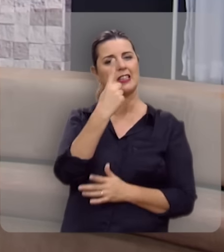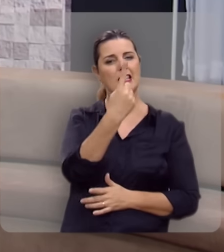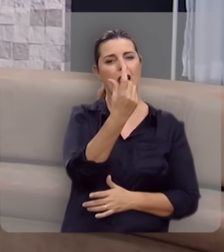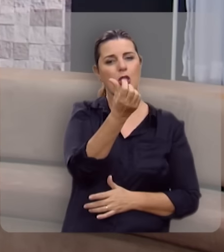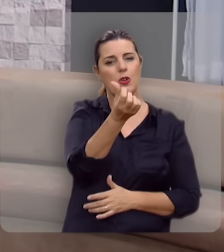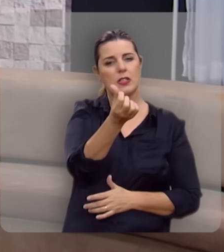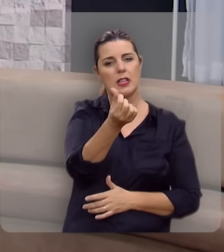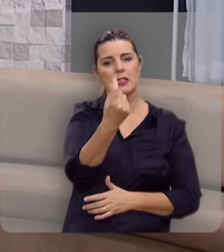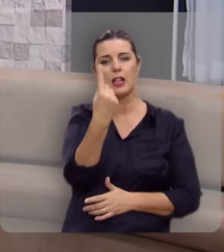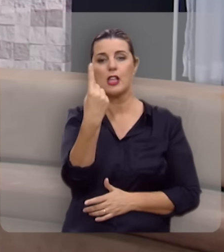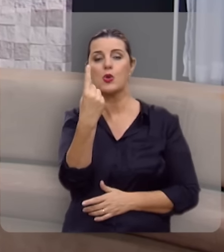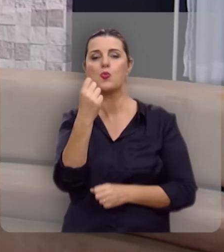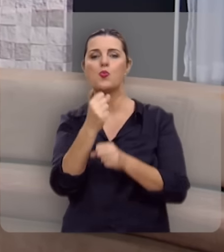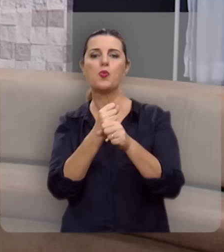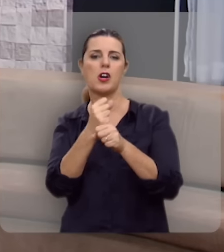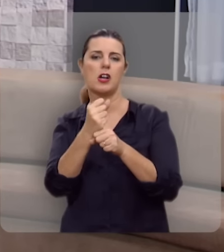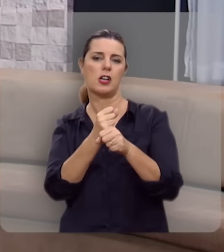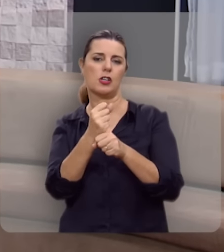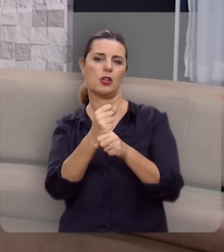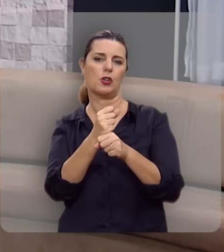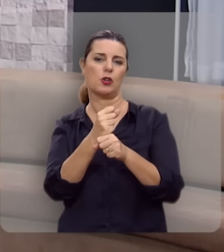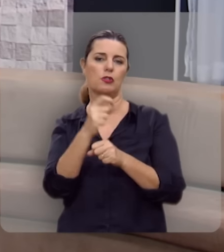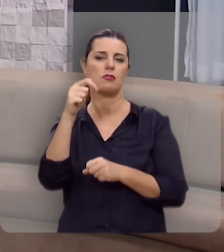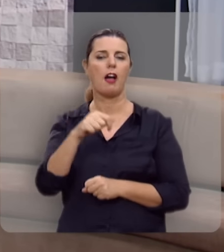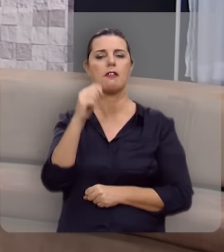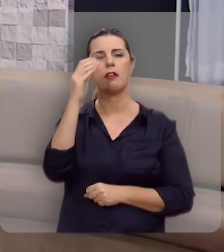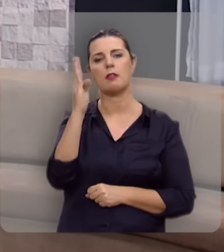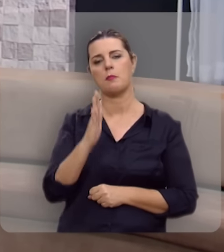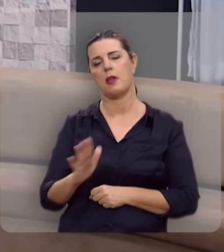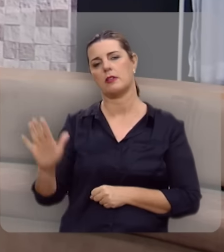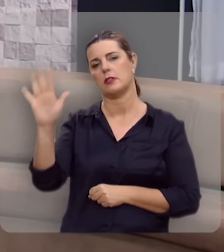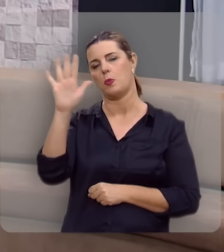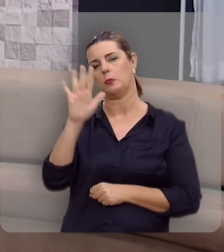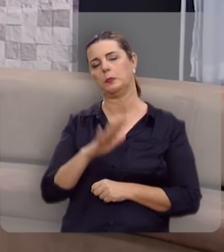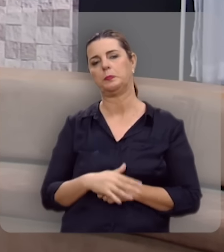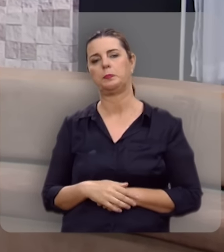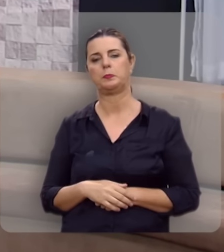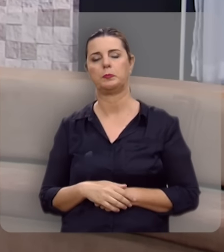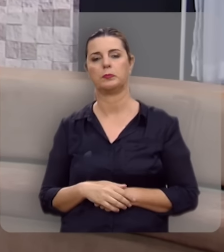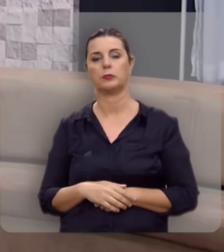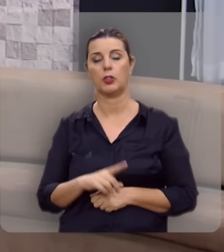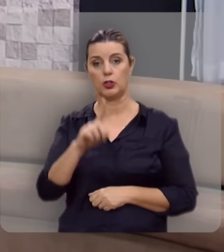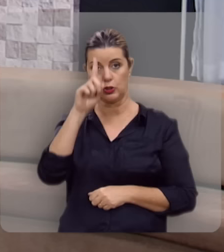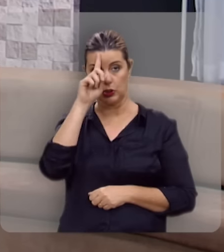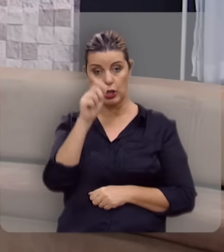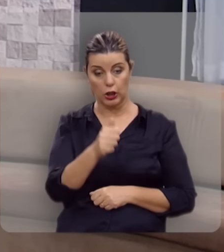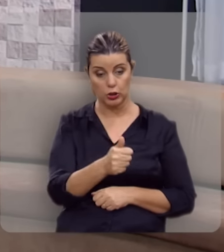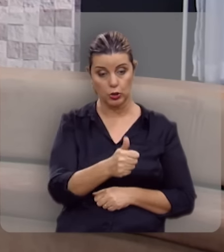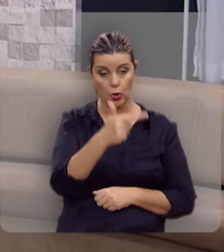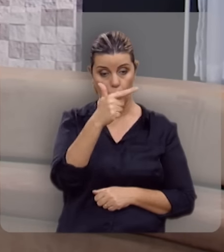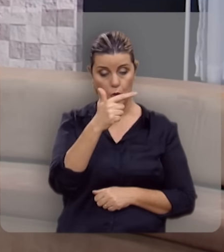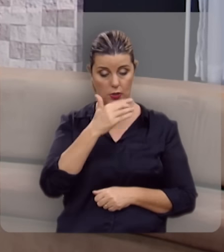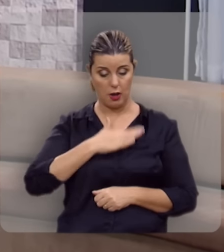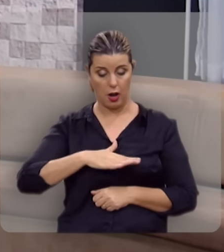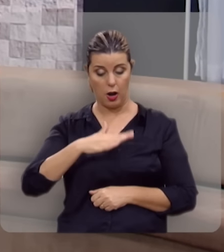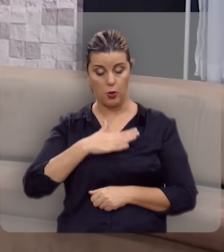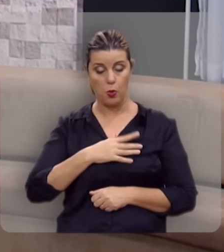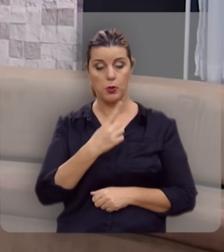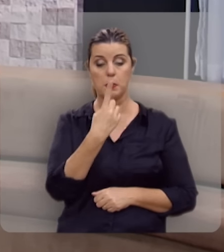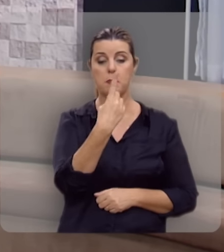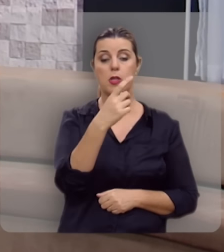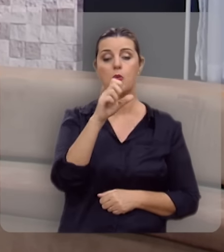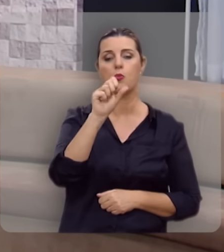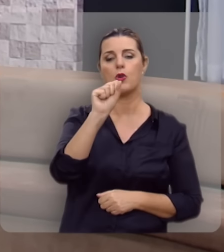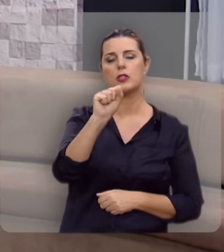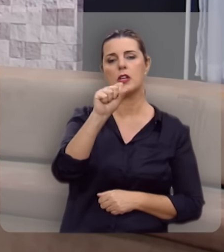161 anos em solo brasileiro. Foi no dia 12 de agosto